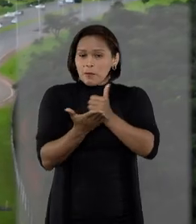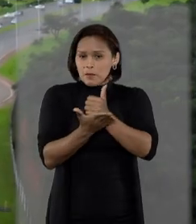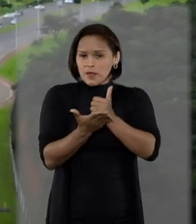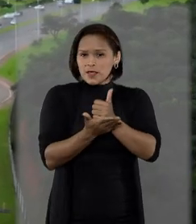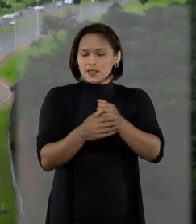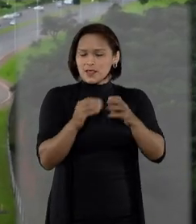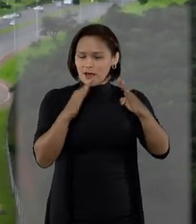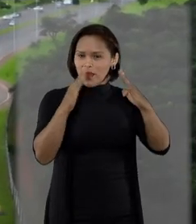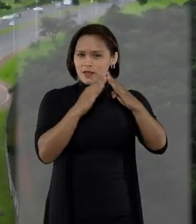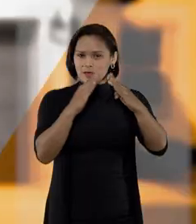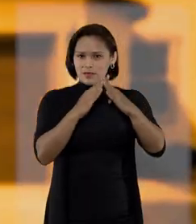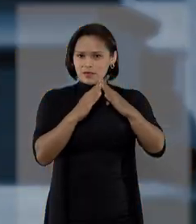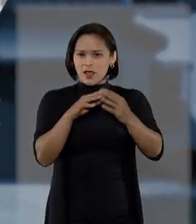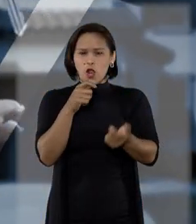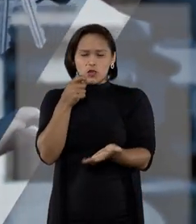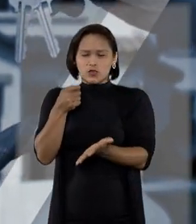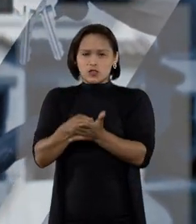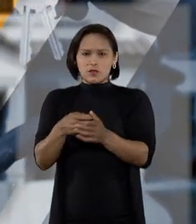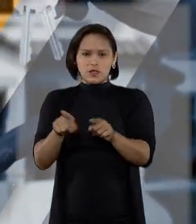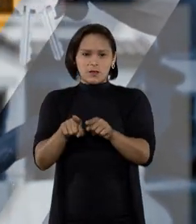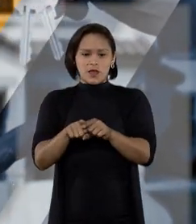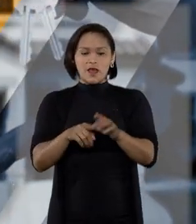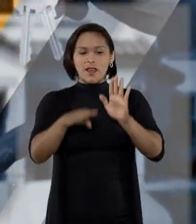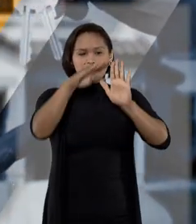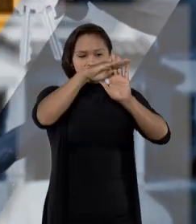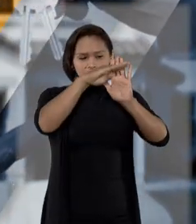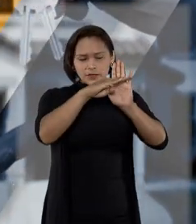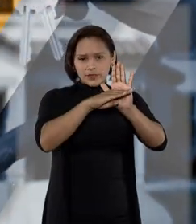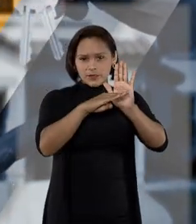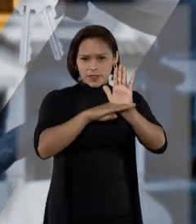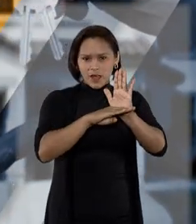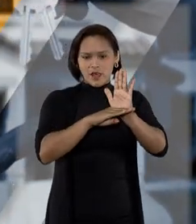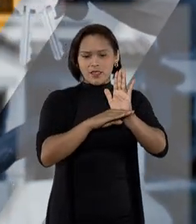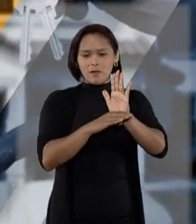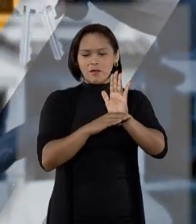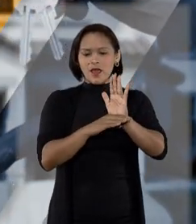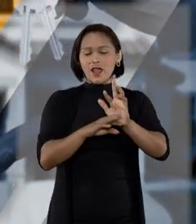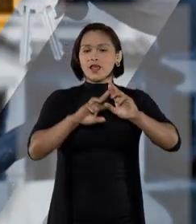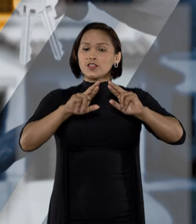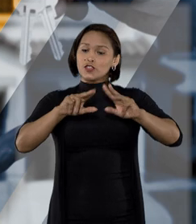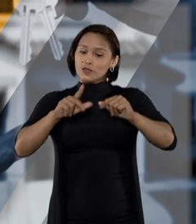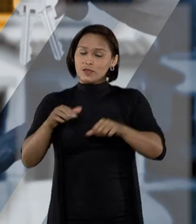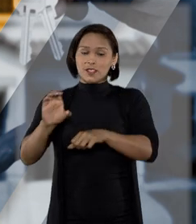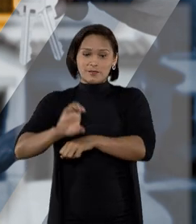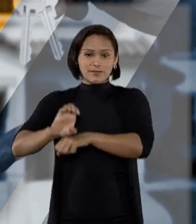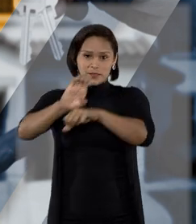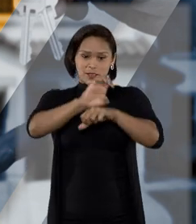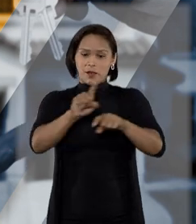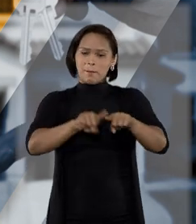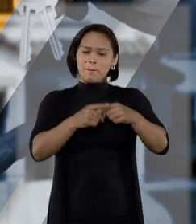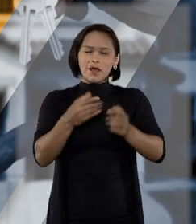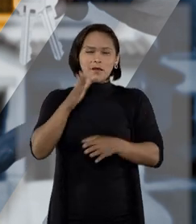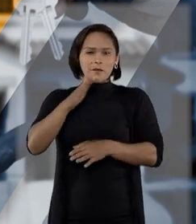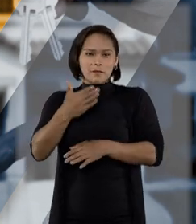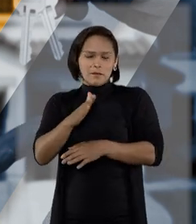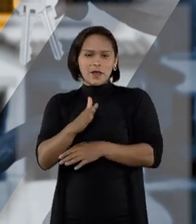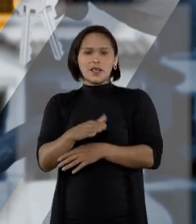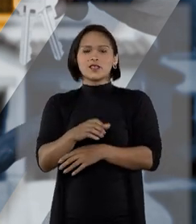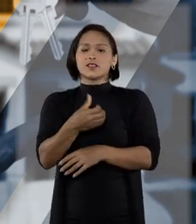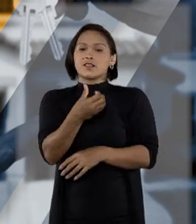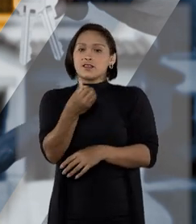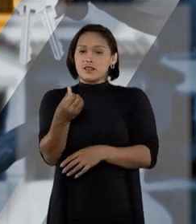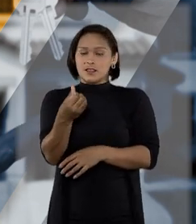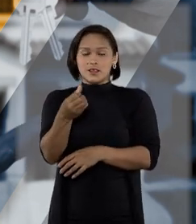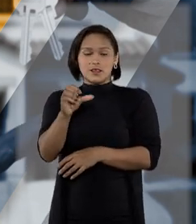tipo e o valor do imóvel? A tabela de honorários de corretagem imobiliária varia de acordo com o Estado, mas a média do mercado